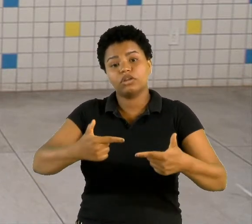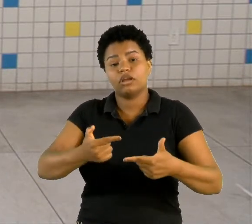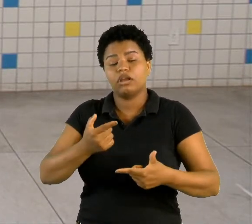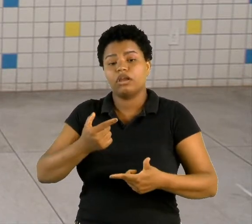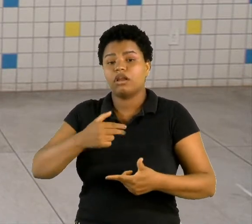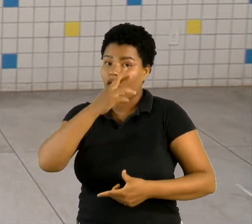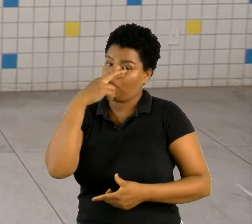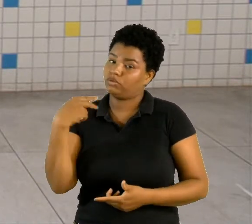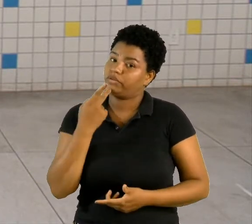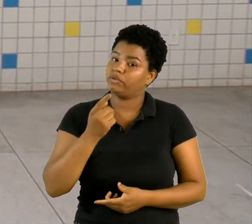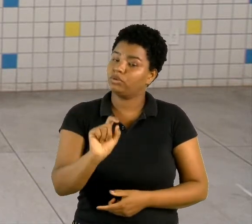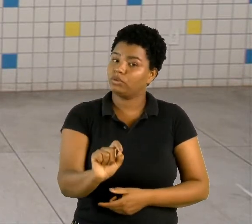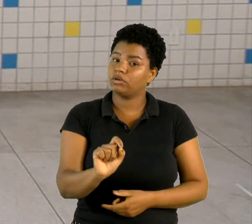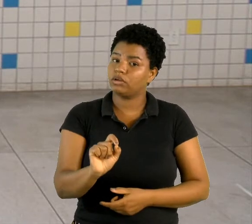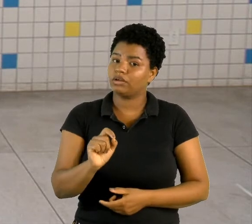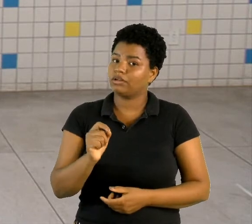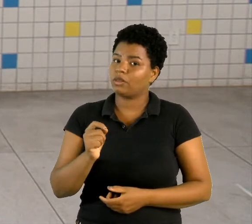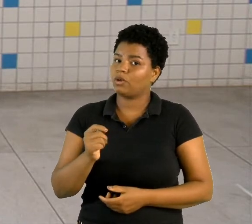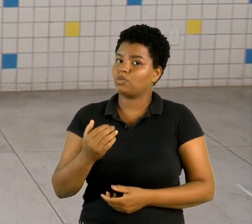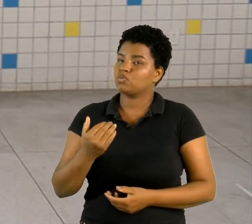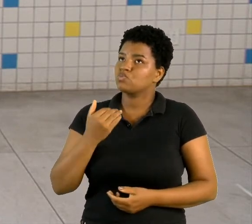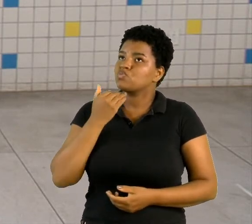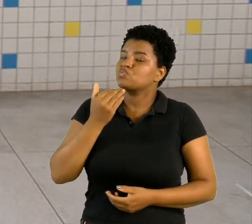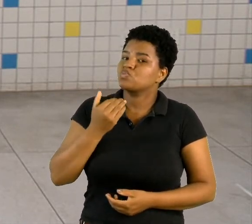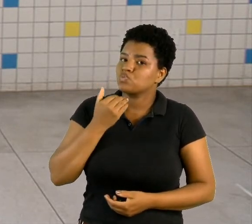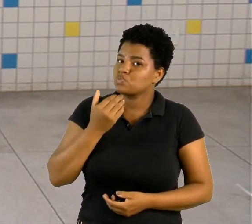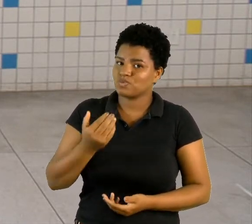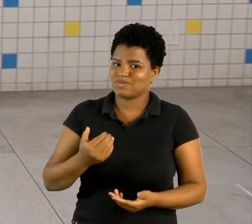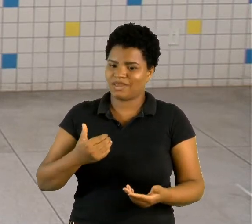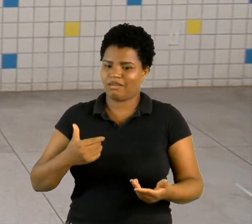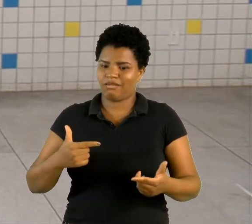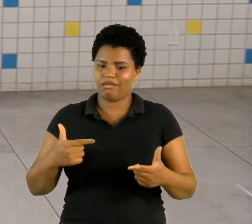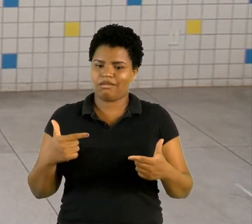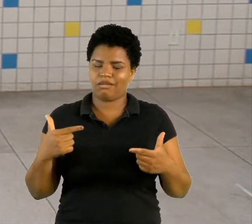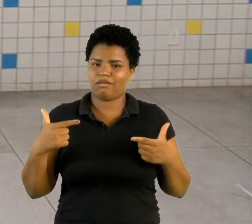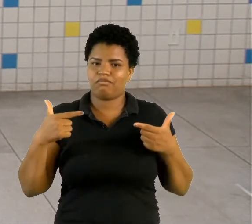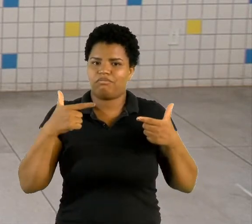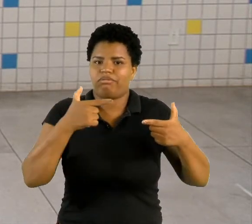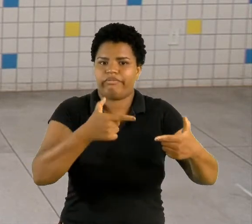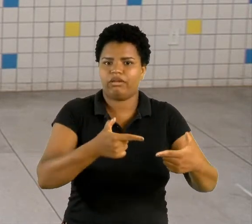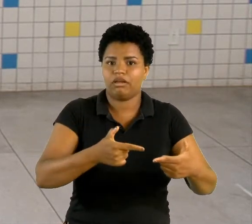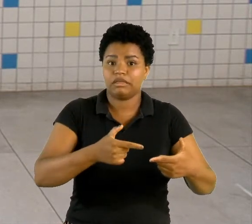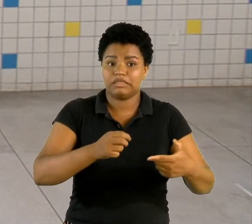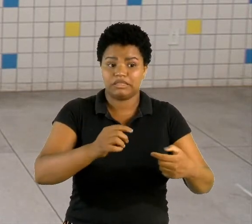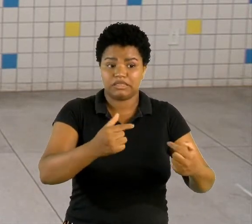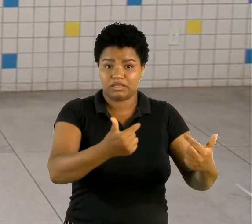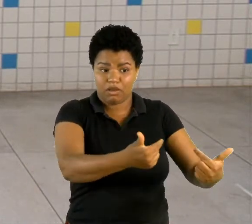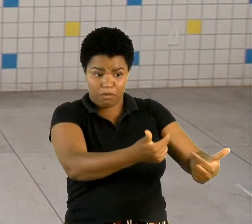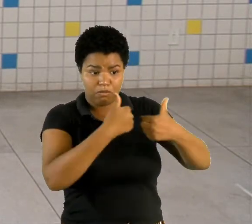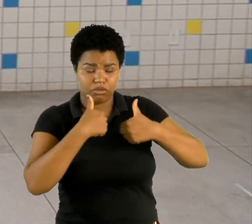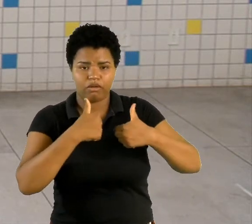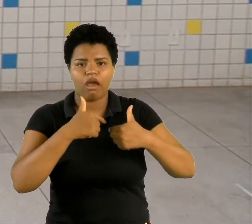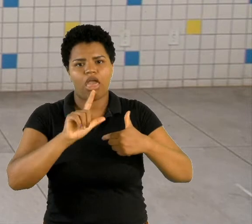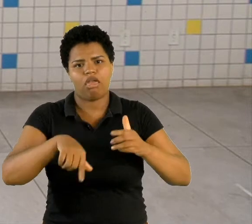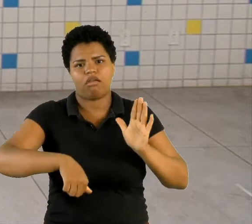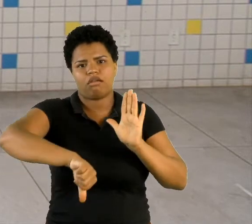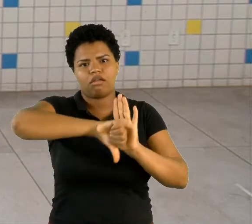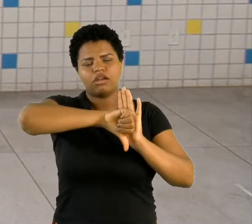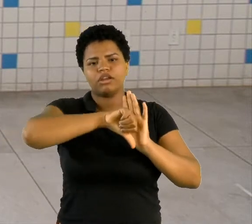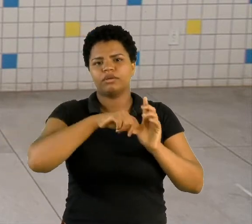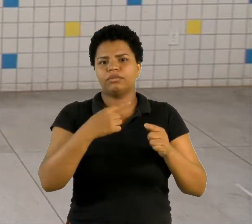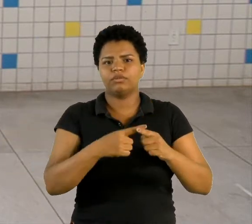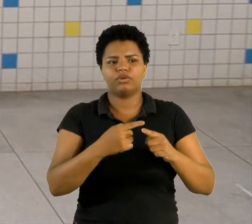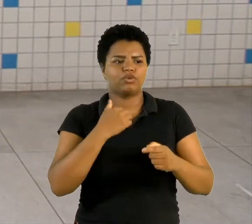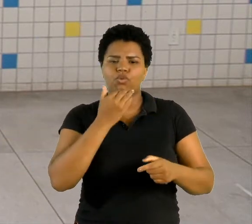que eu não tenho condições de guerrear. Qualquer um que me atacar vai estar cometendo um crime, porque eu já falei que eu não consigo me